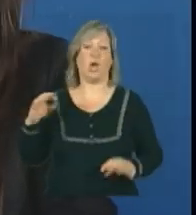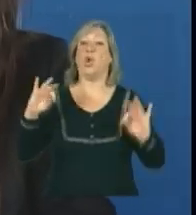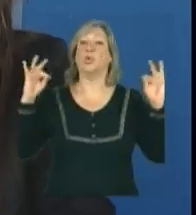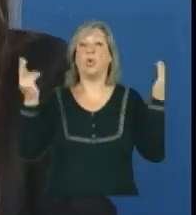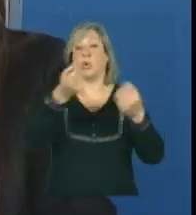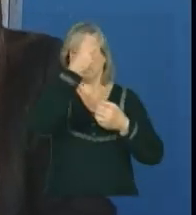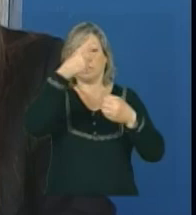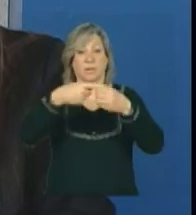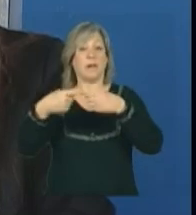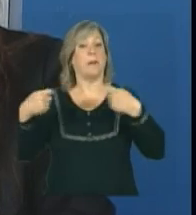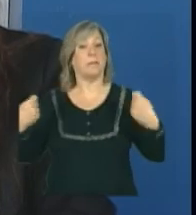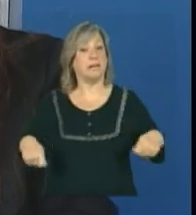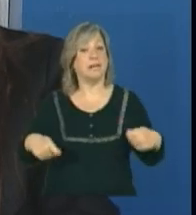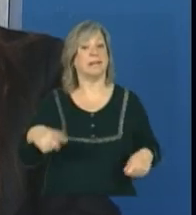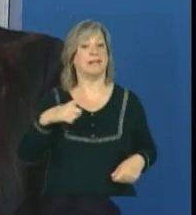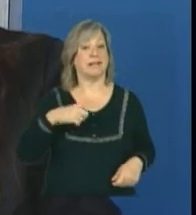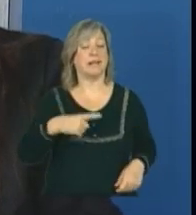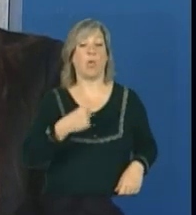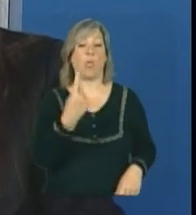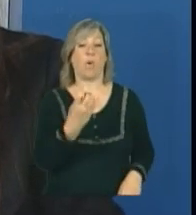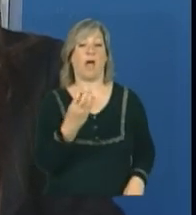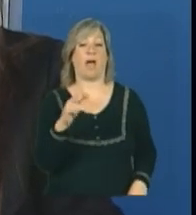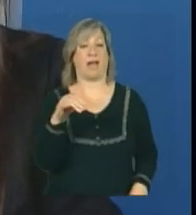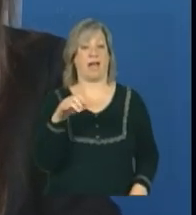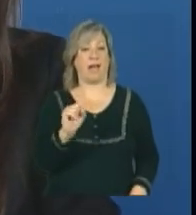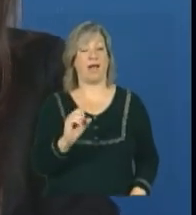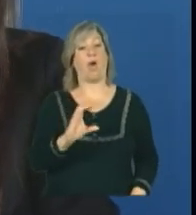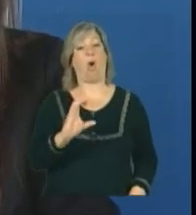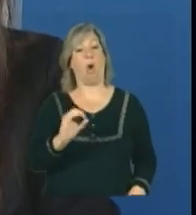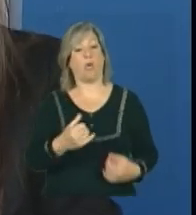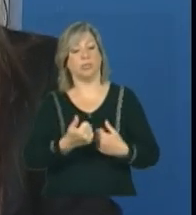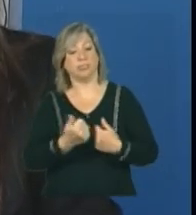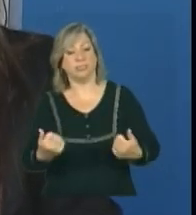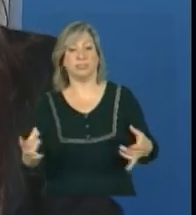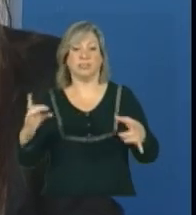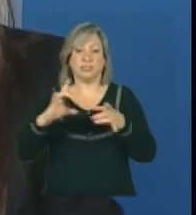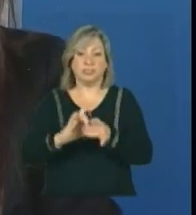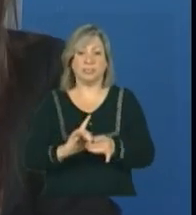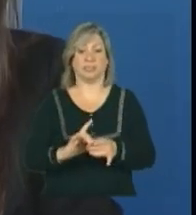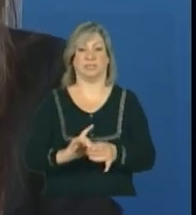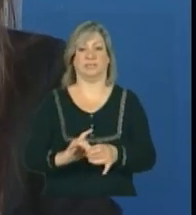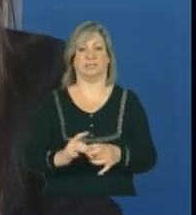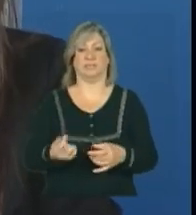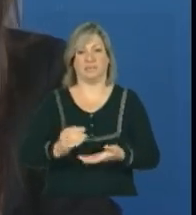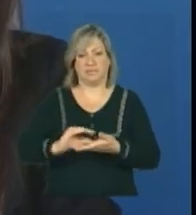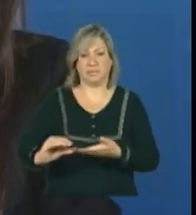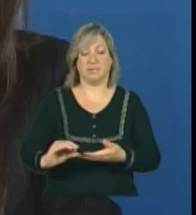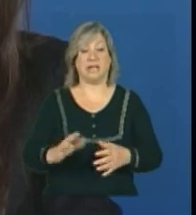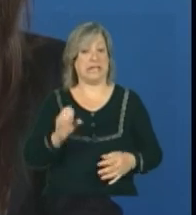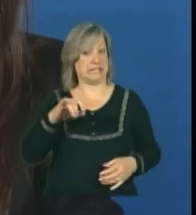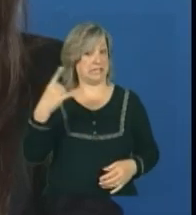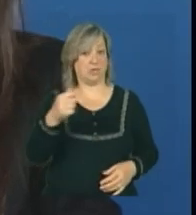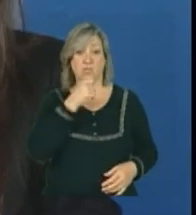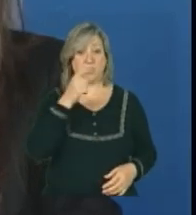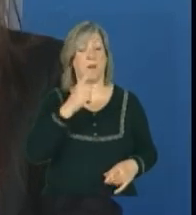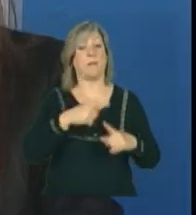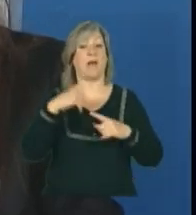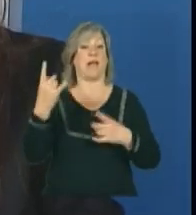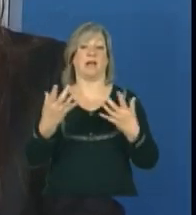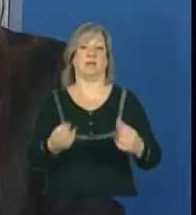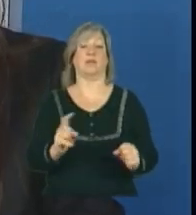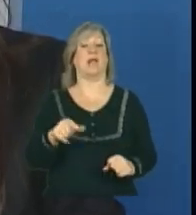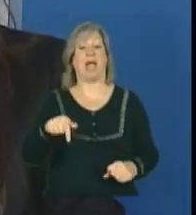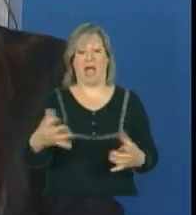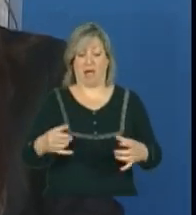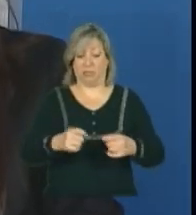pelo menos um CRAS cofinanciado. Se ele não tem, provavelmente ele recusou a expansão do ano passado. Então, ele está fora dessa expansão